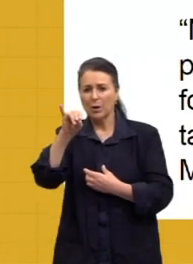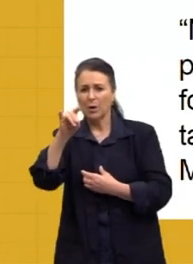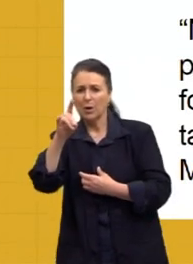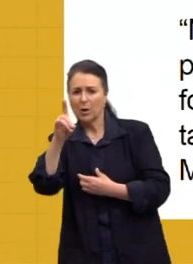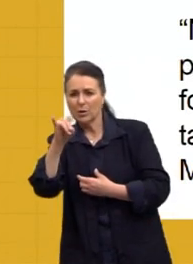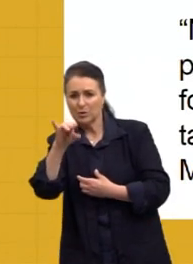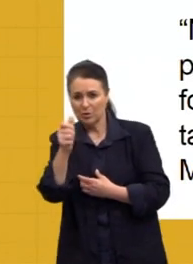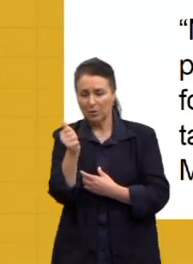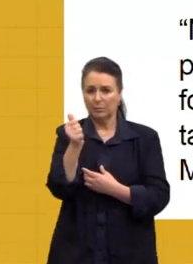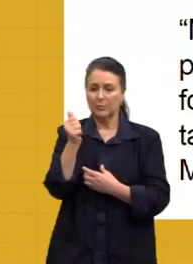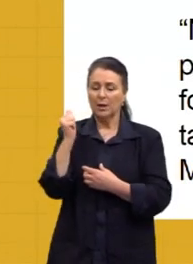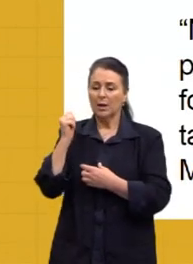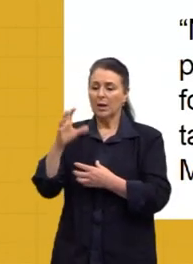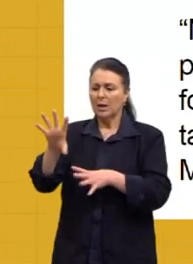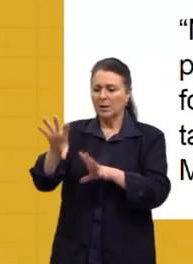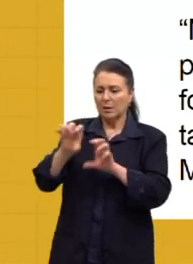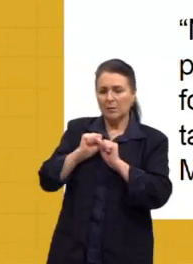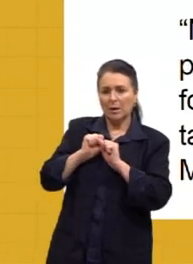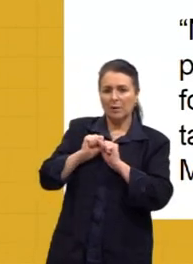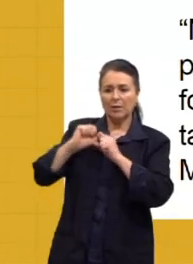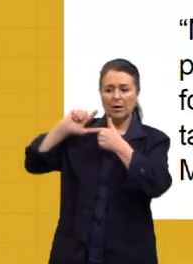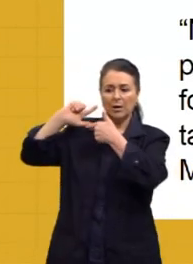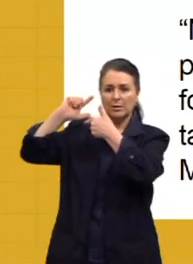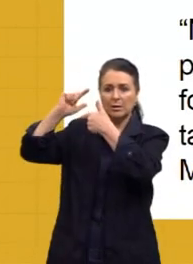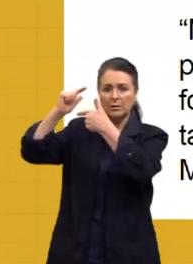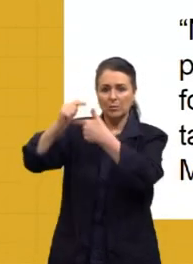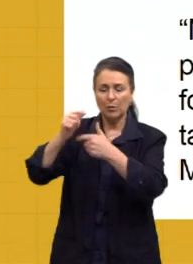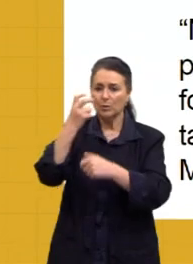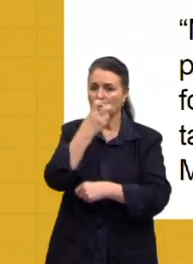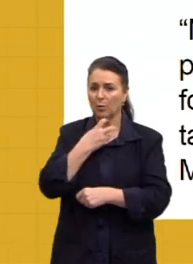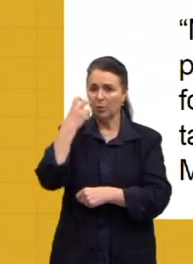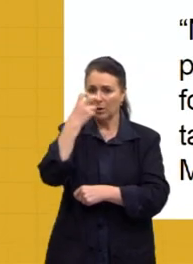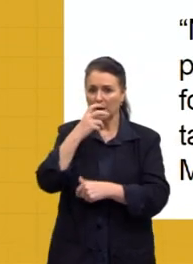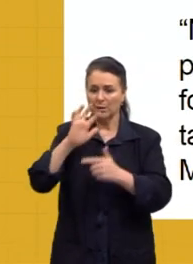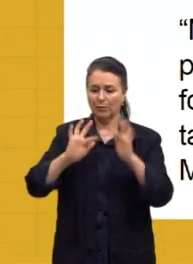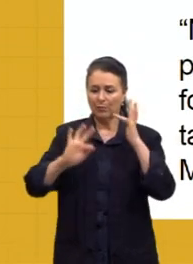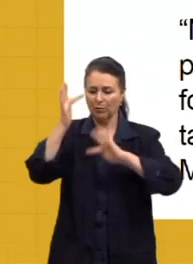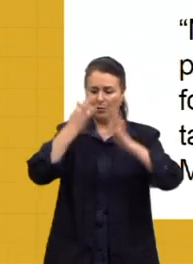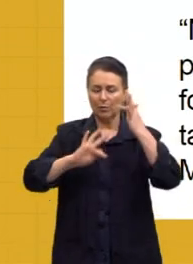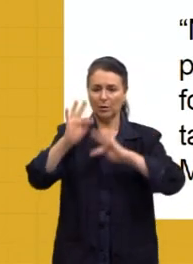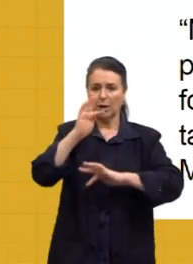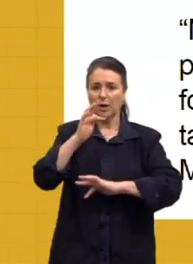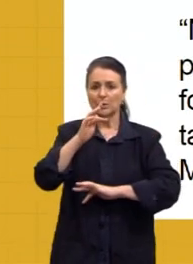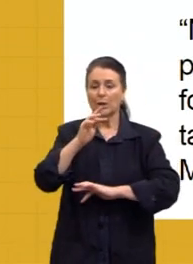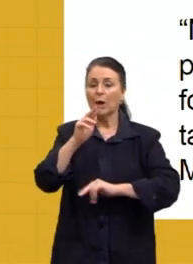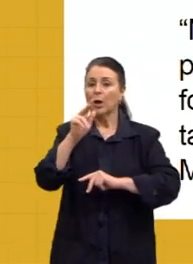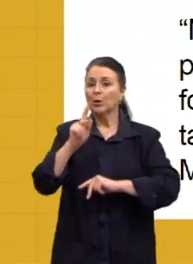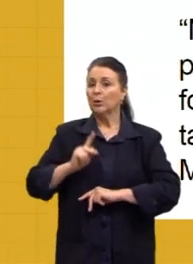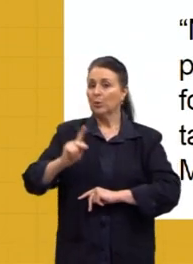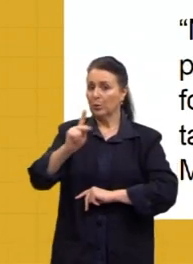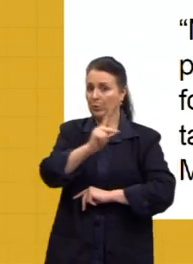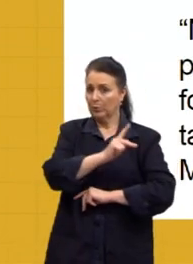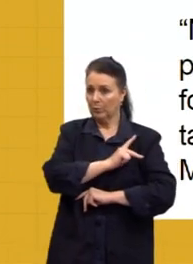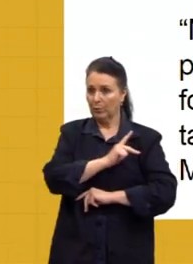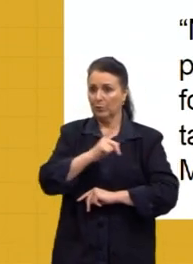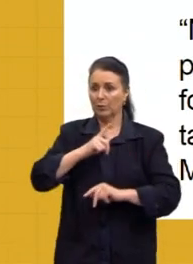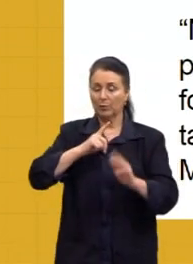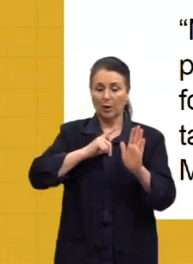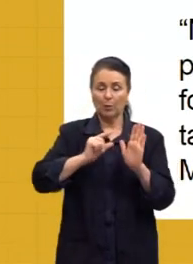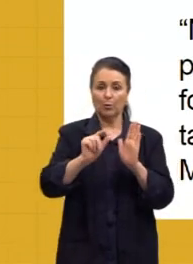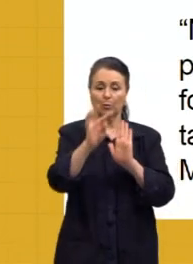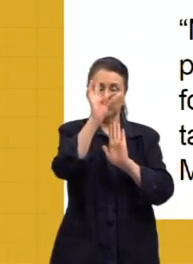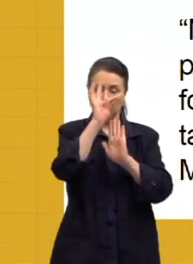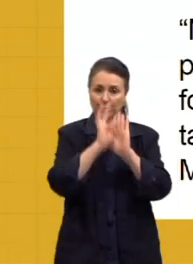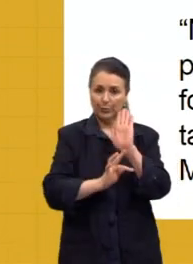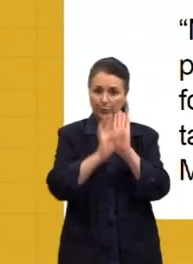vai absorvendo as tradições orais e folclóricas do povo. Temos ali um trechinho só para vocês terem a noção do que é